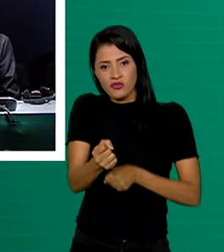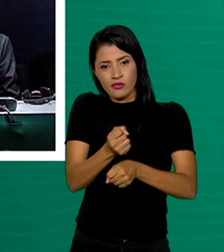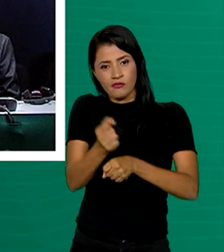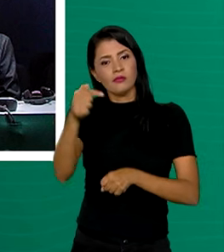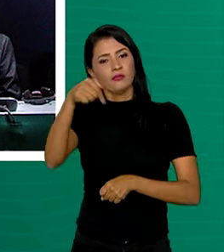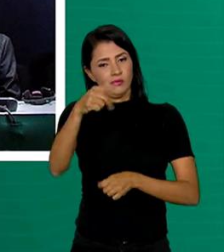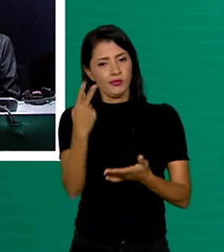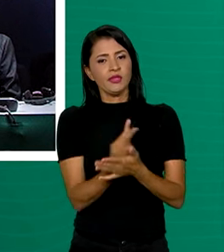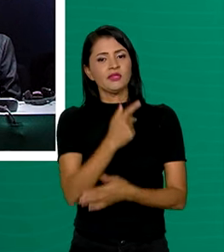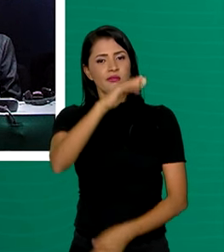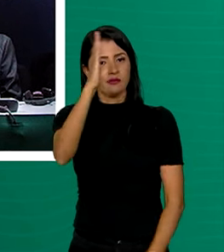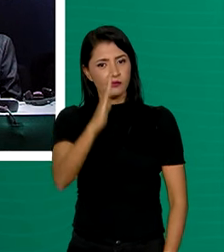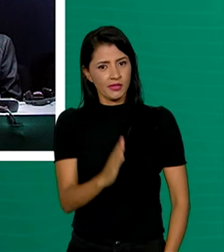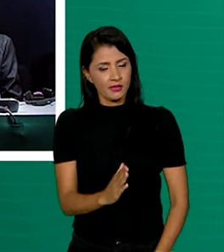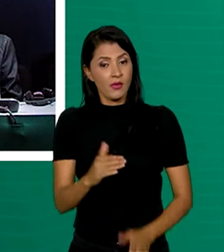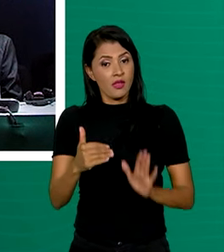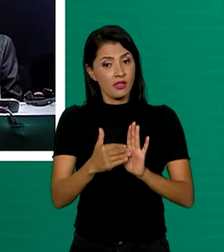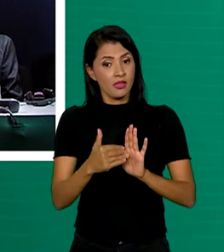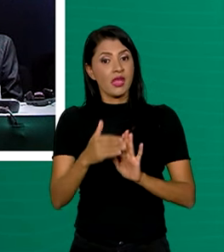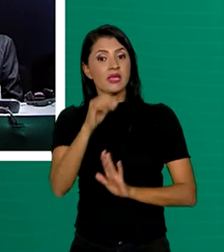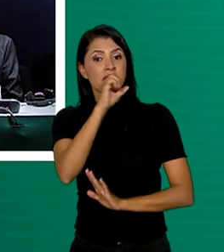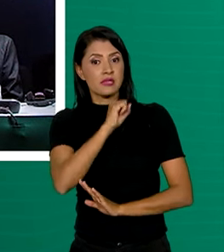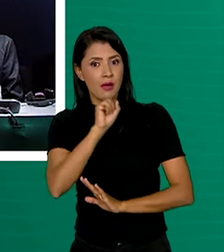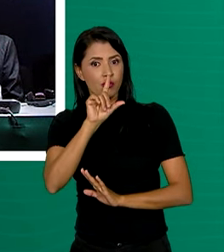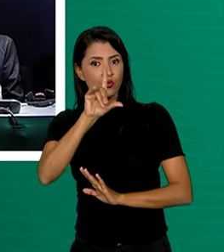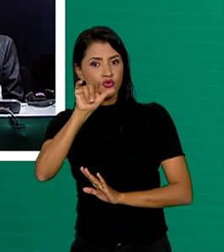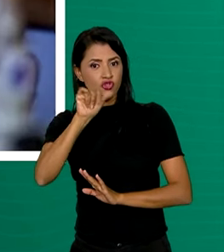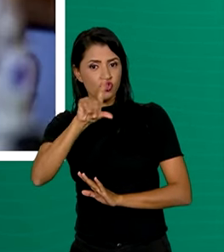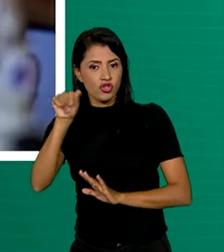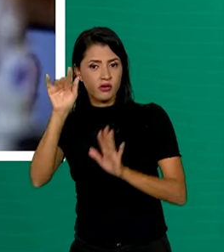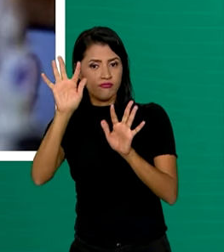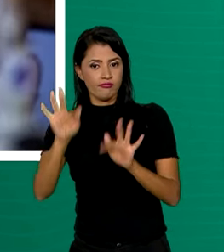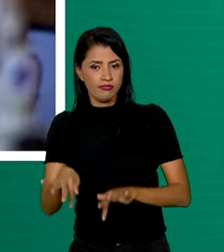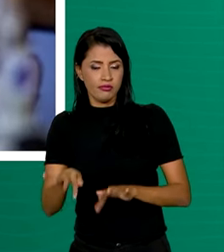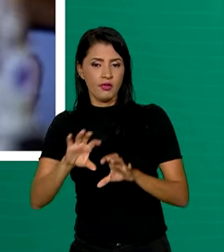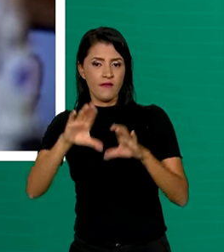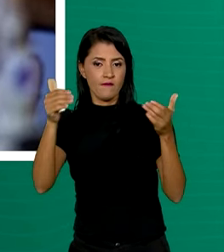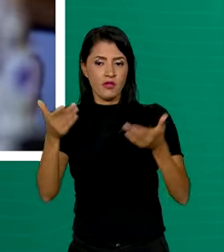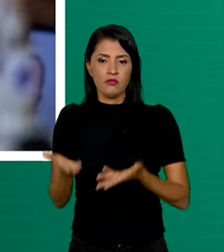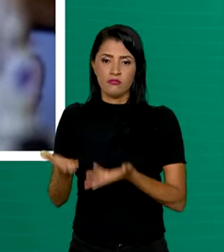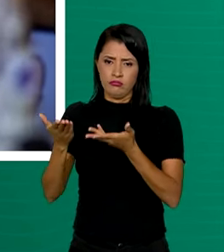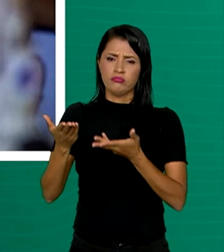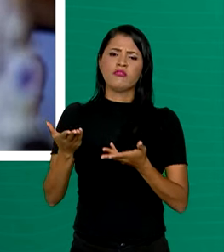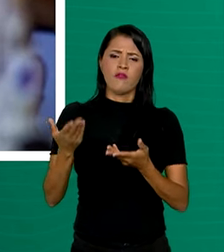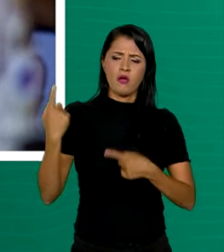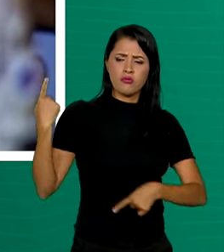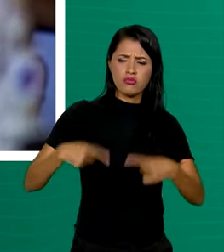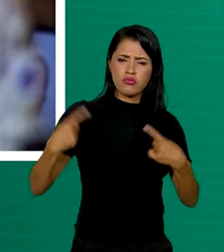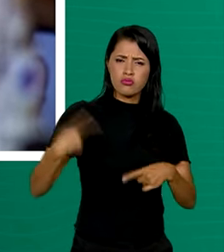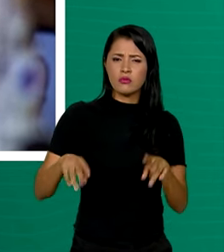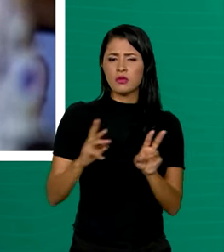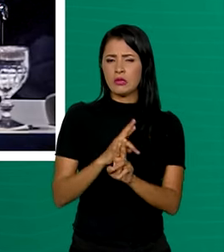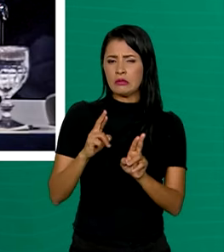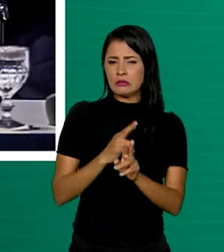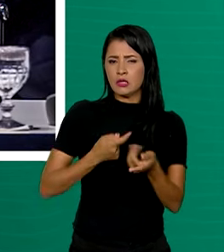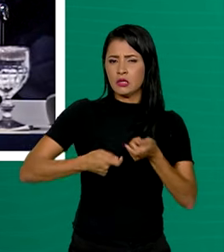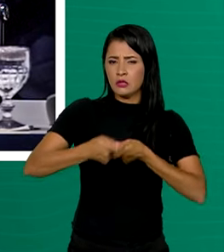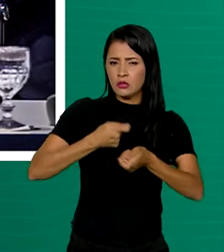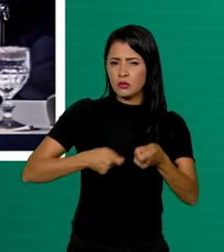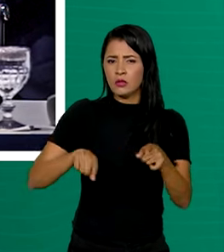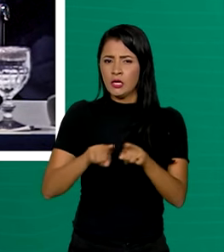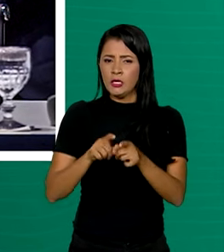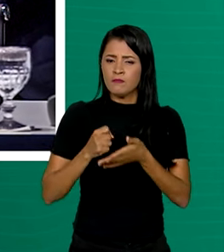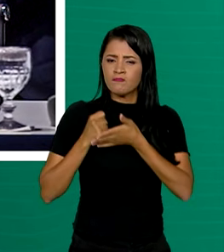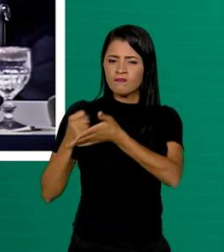aqui no Brasil. Até sábado, dia do encerramento do evento, o ministro vai discutir as relações comerciais e de